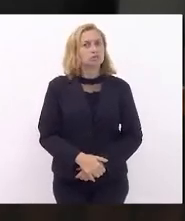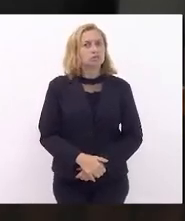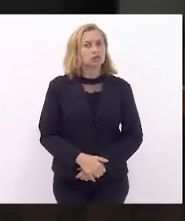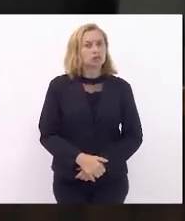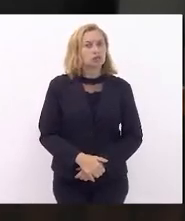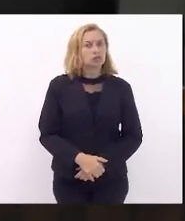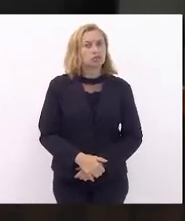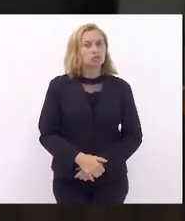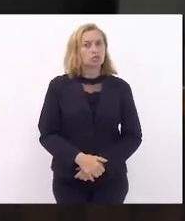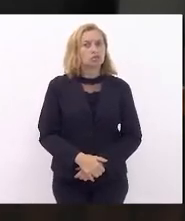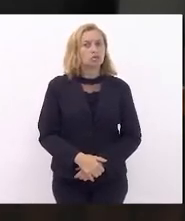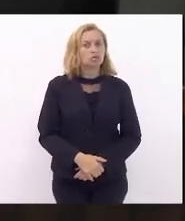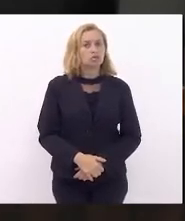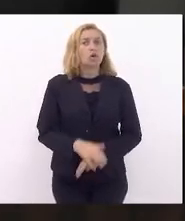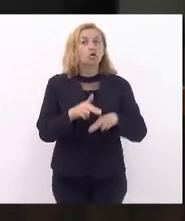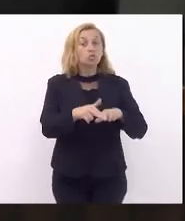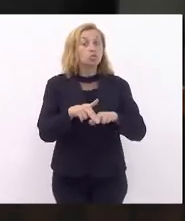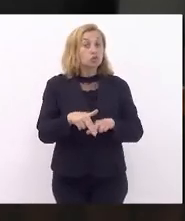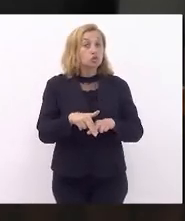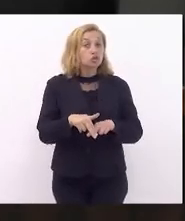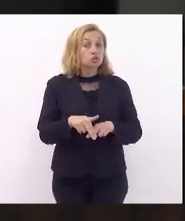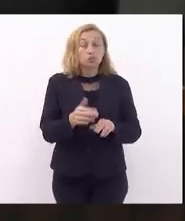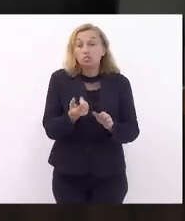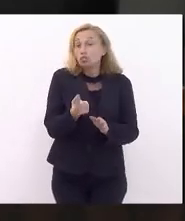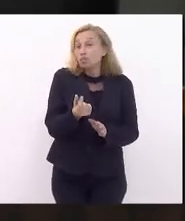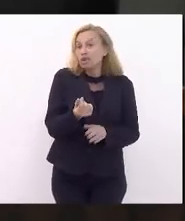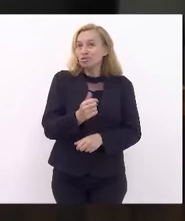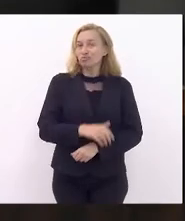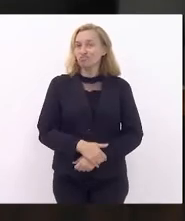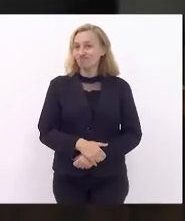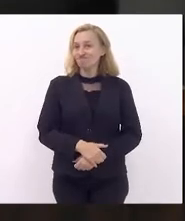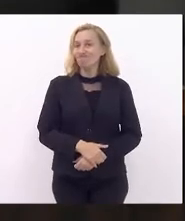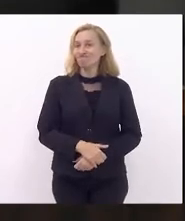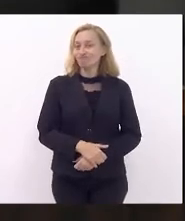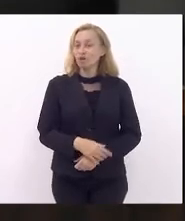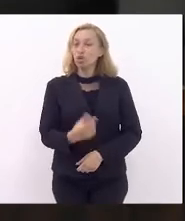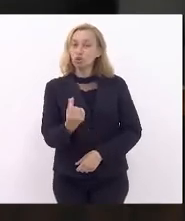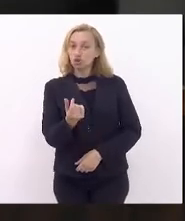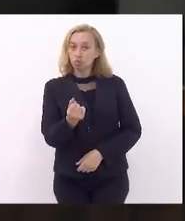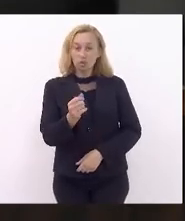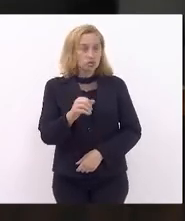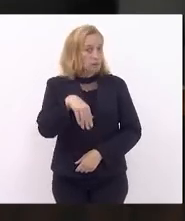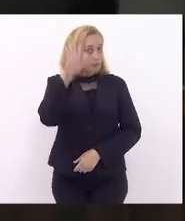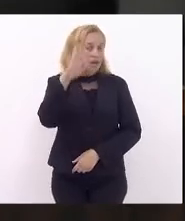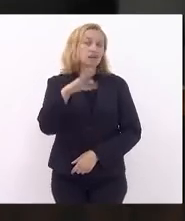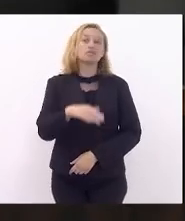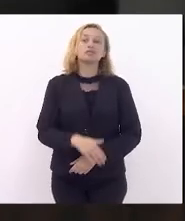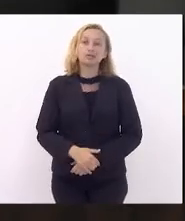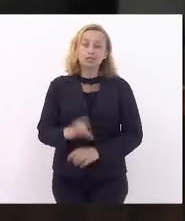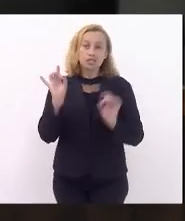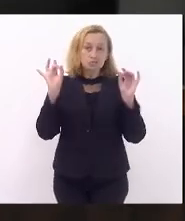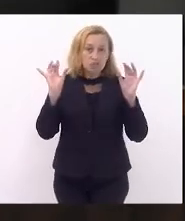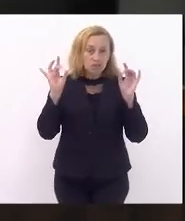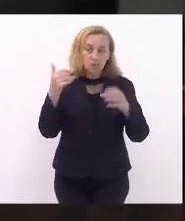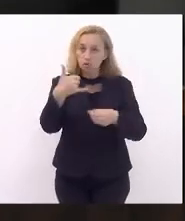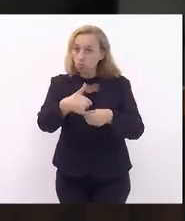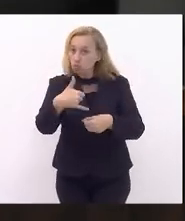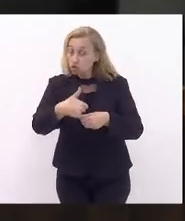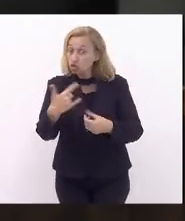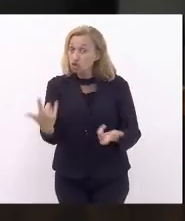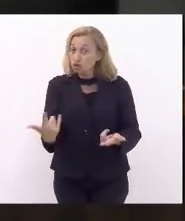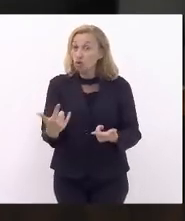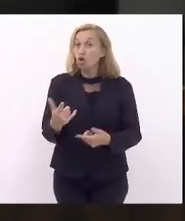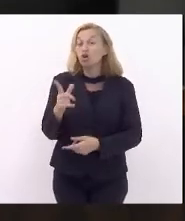Fruto do preço das commodities. Isso. Os preços subiram, em especial dos combustíveis, que aí